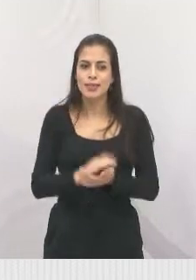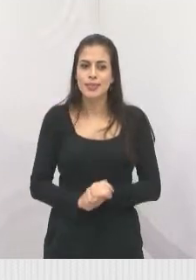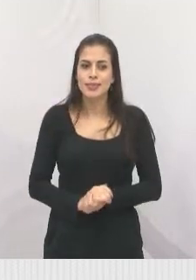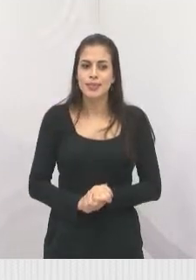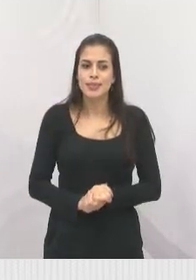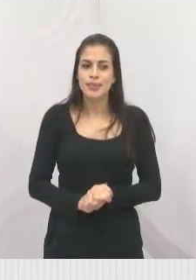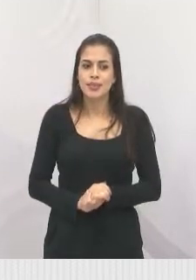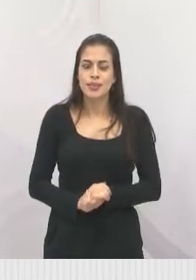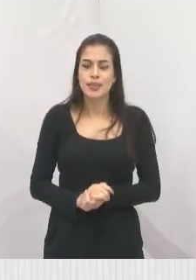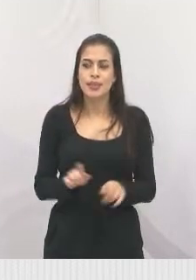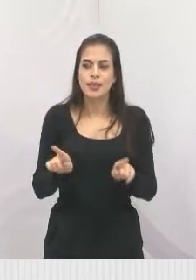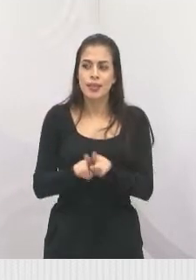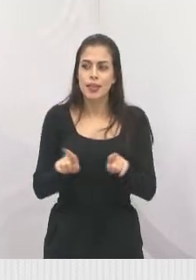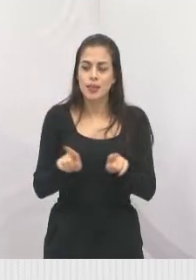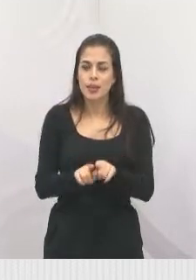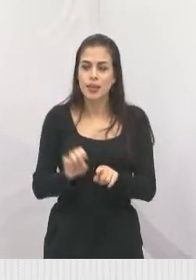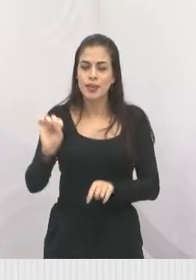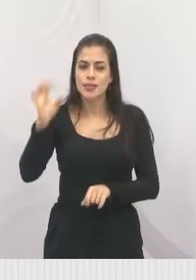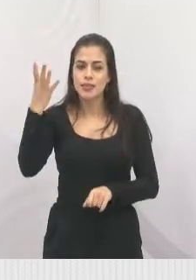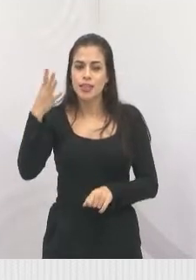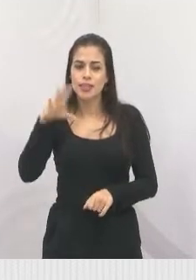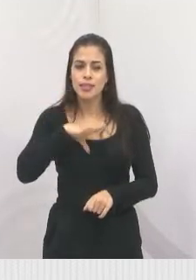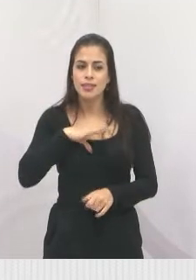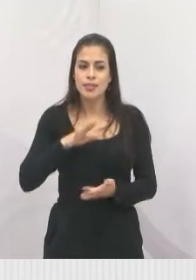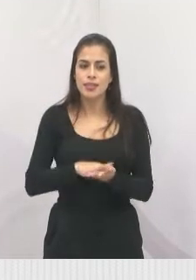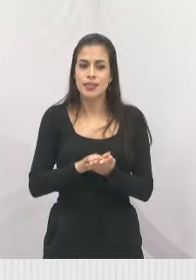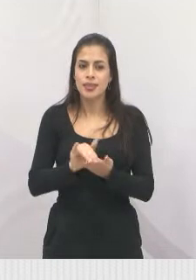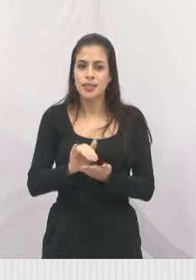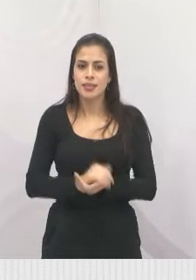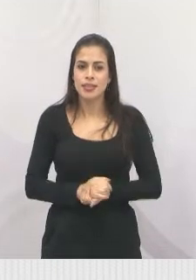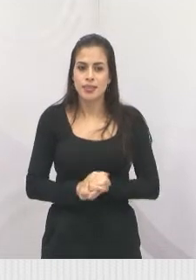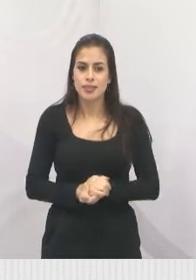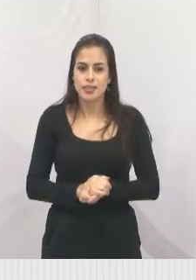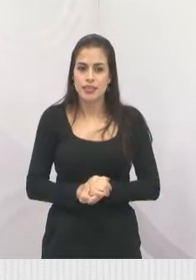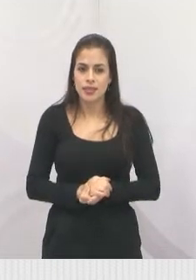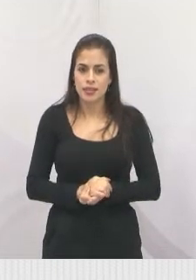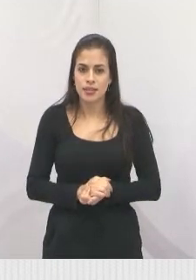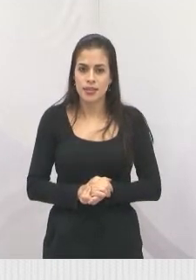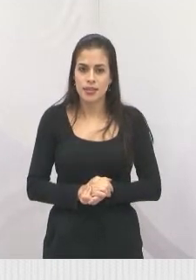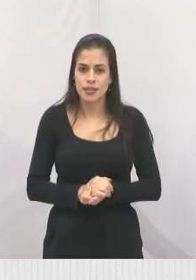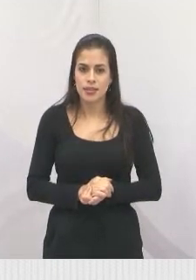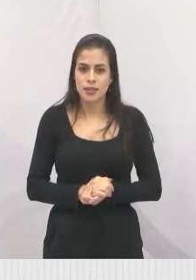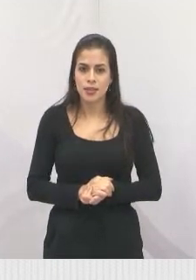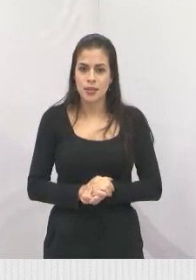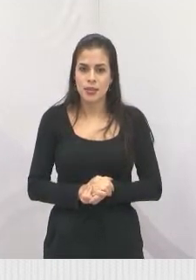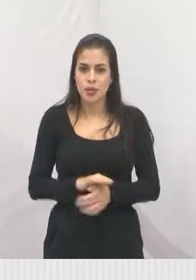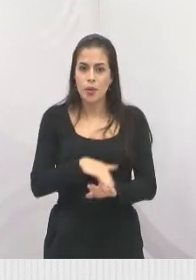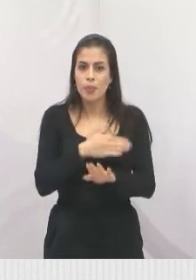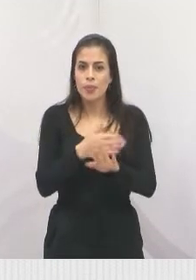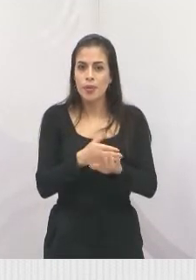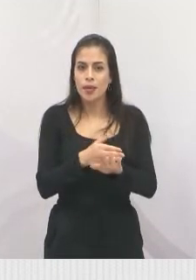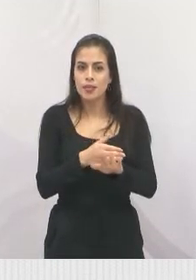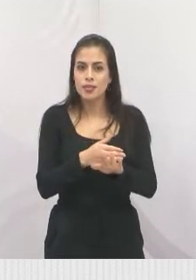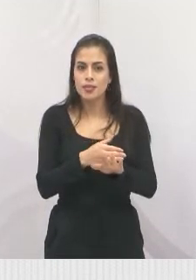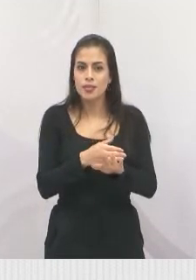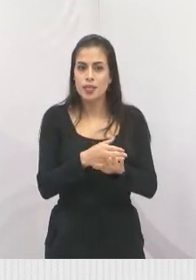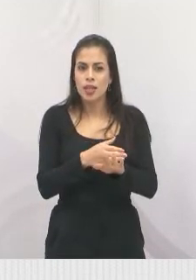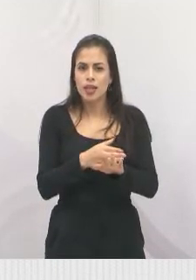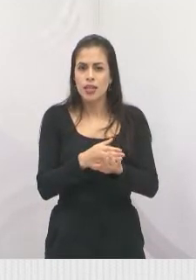no município de Jacareí. Pode colocar o próximo slide, por gentileza. A reforma do plano de carreira do magistério.